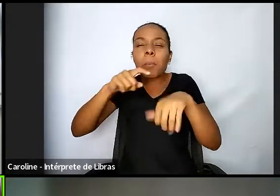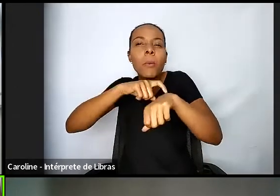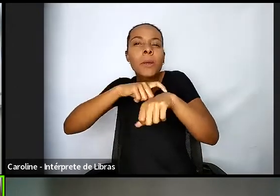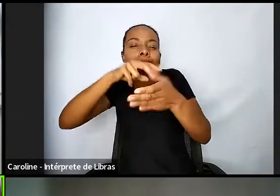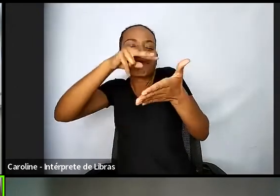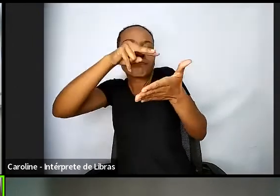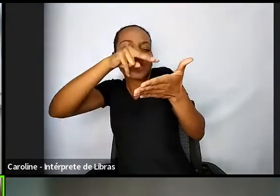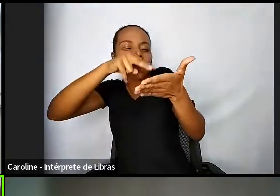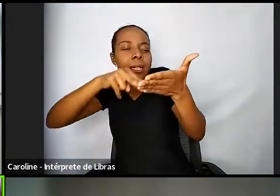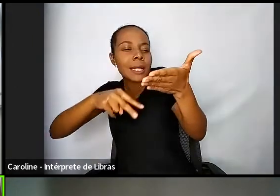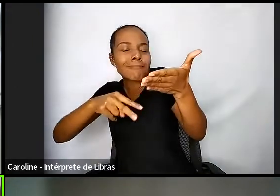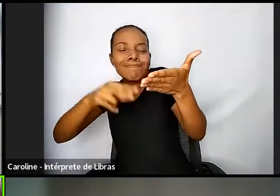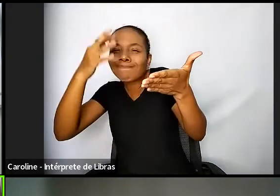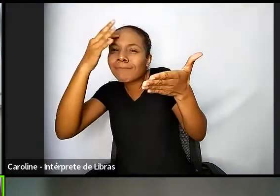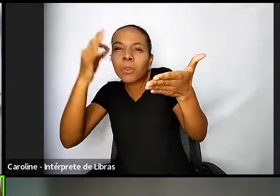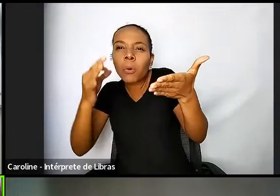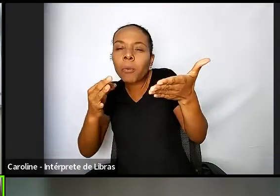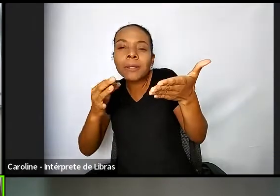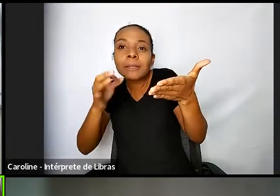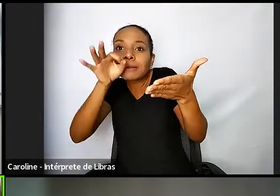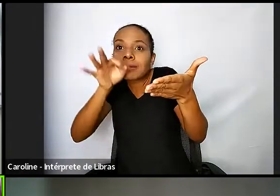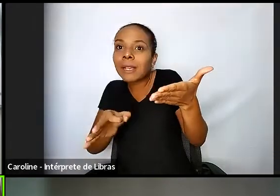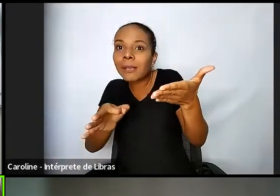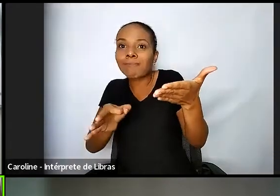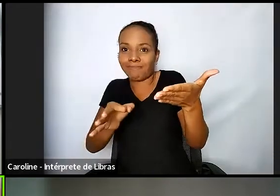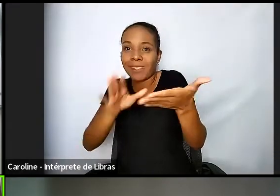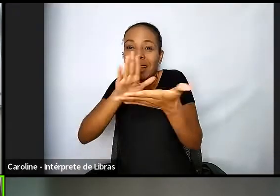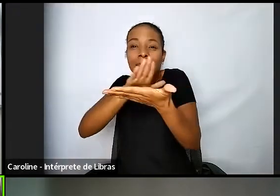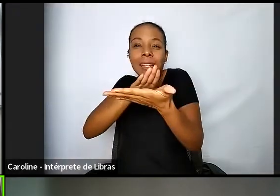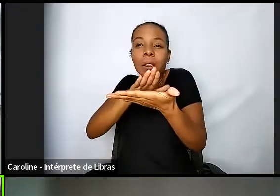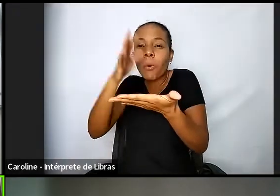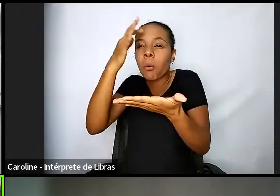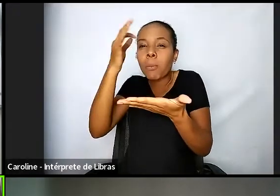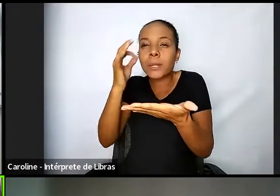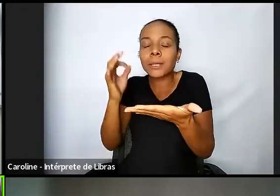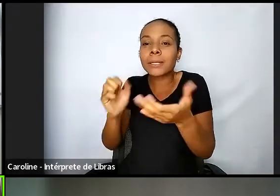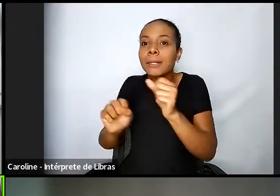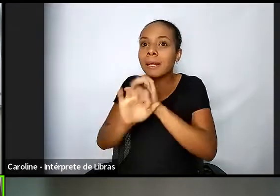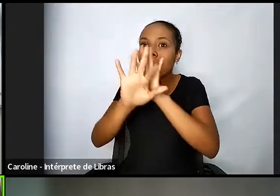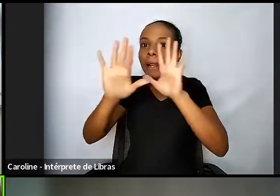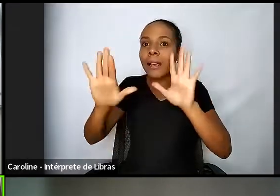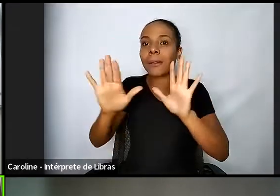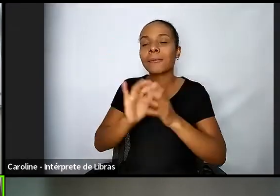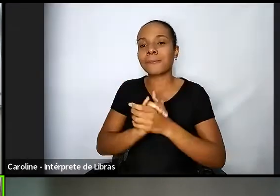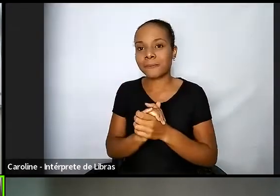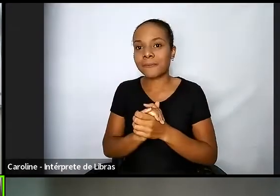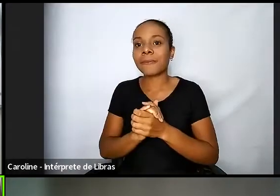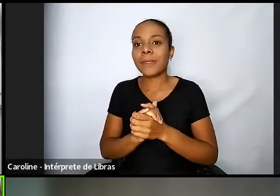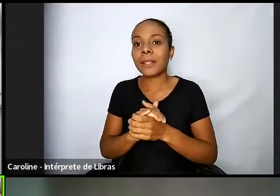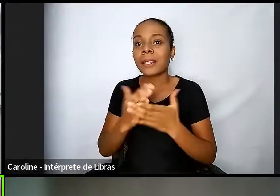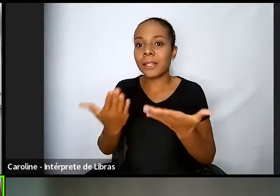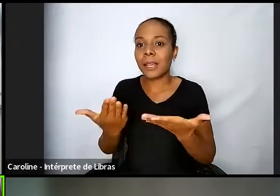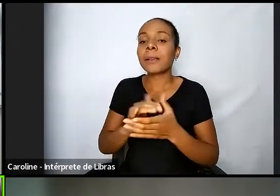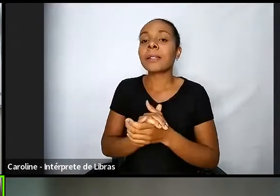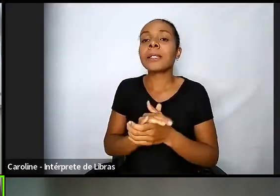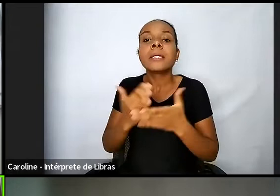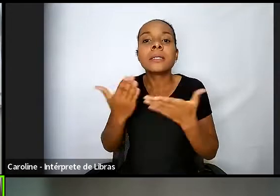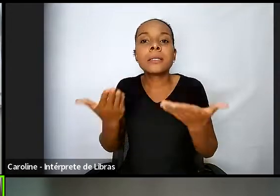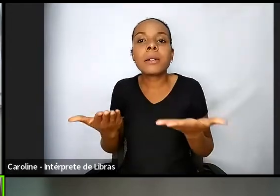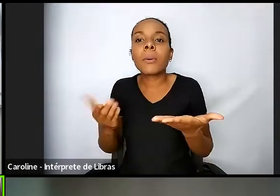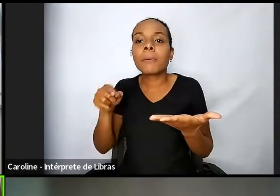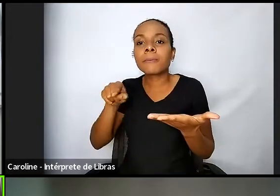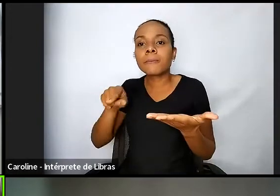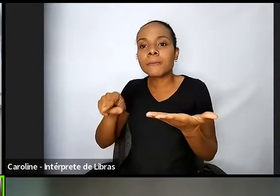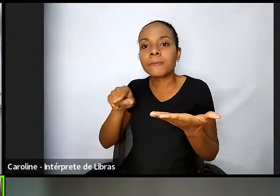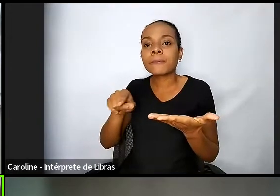coloco porque tudo isso a gente traz para a resolução, a fim de que nós possamos, efetivamente, fazer uma